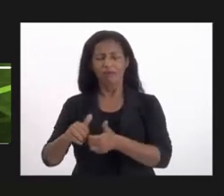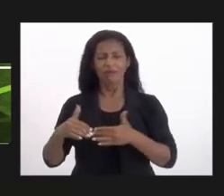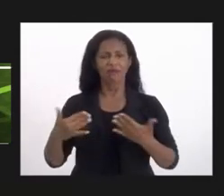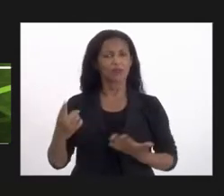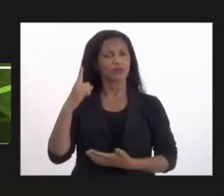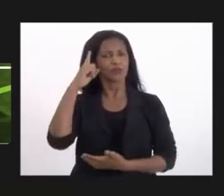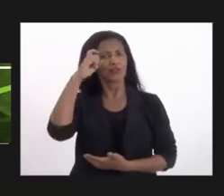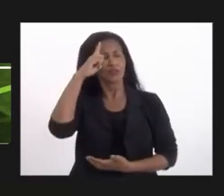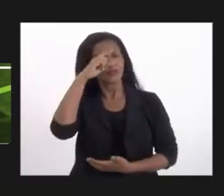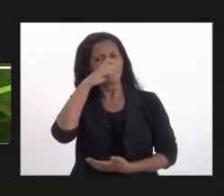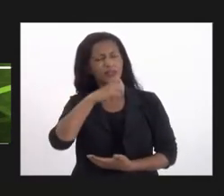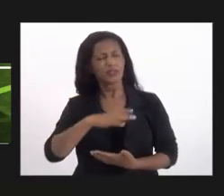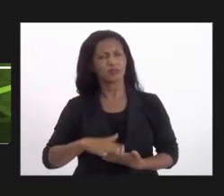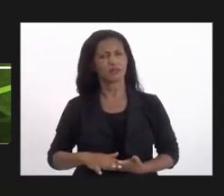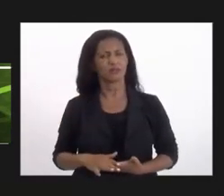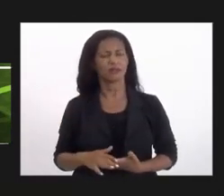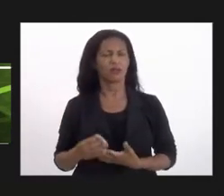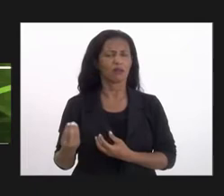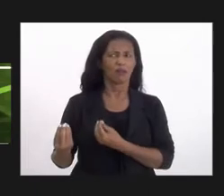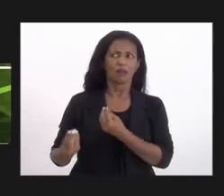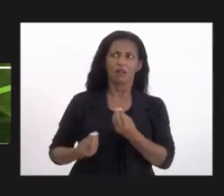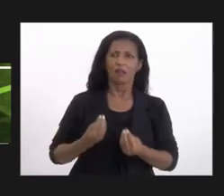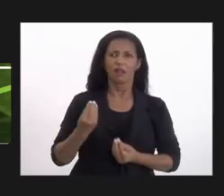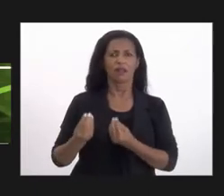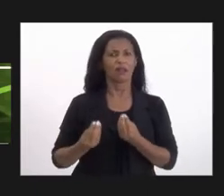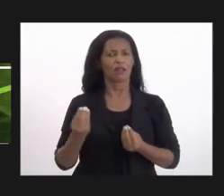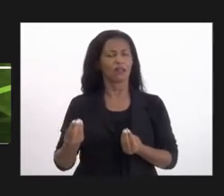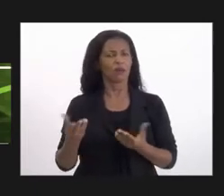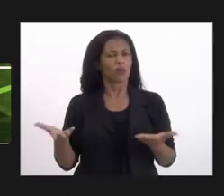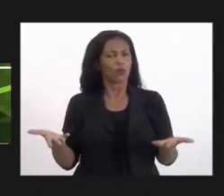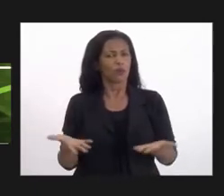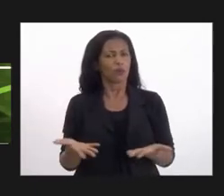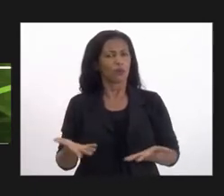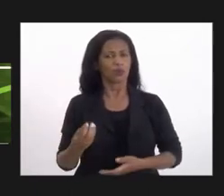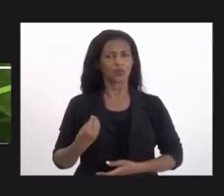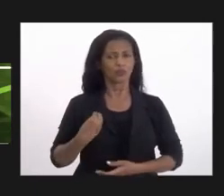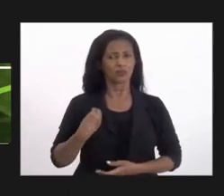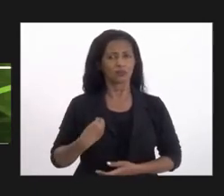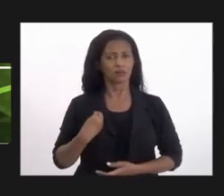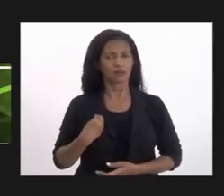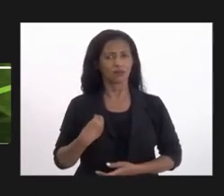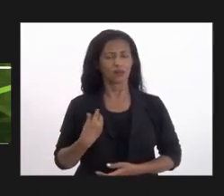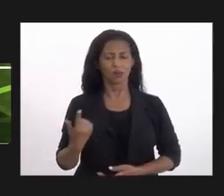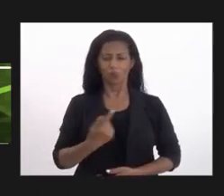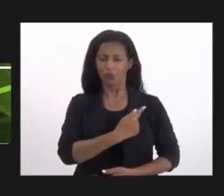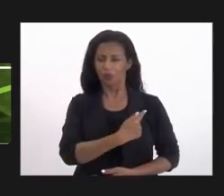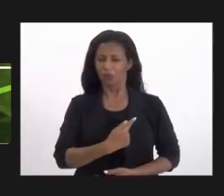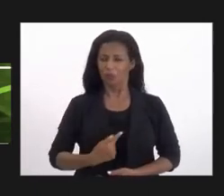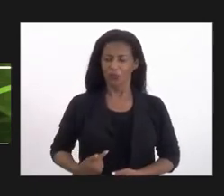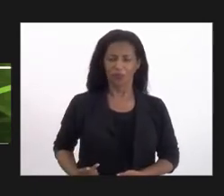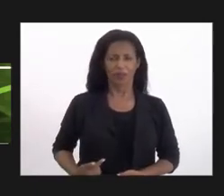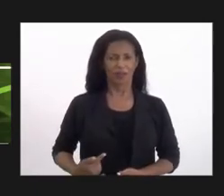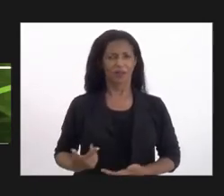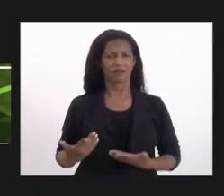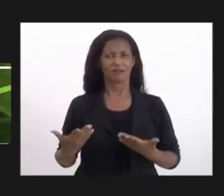com nessa atualidade que a gente está vivendo, com um governo tão